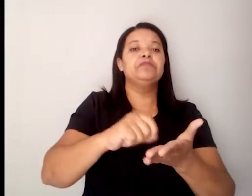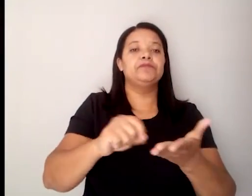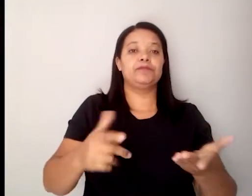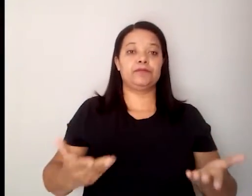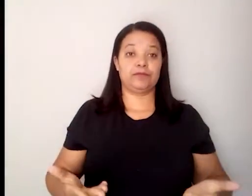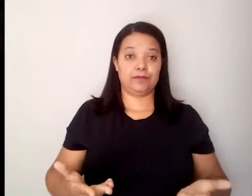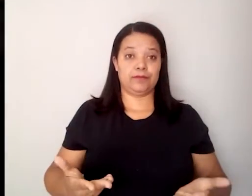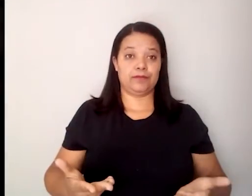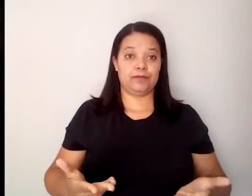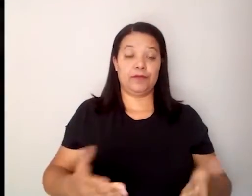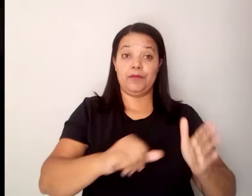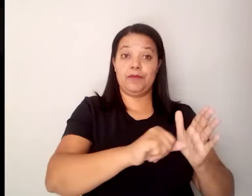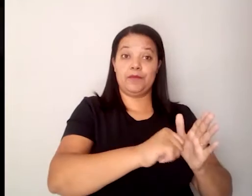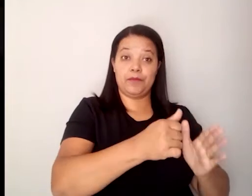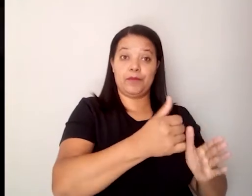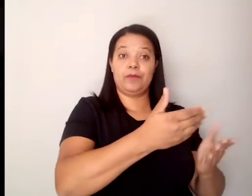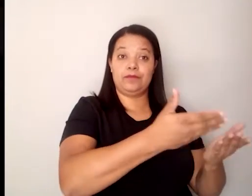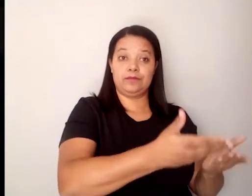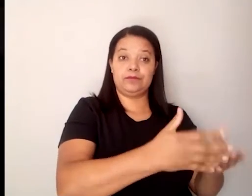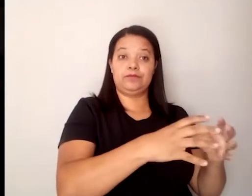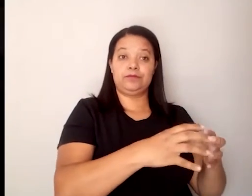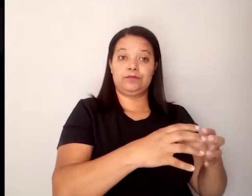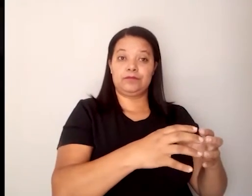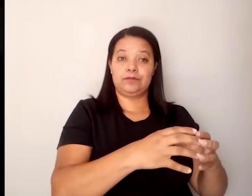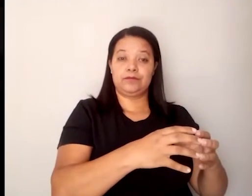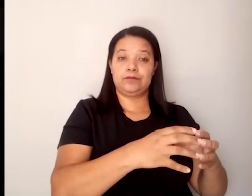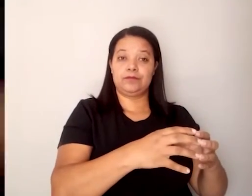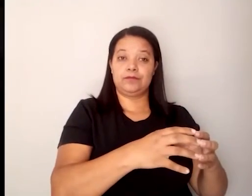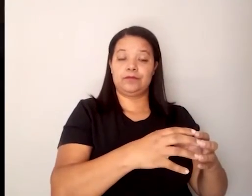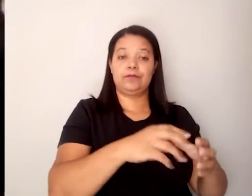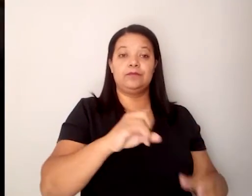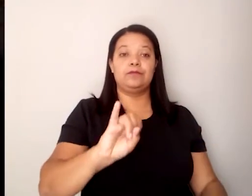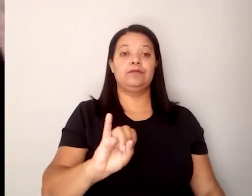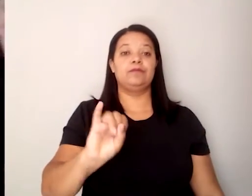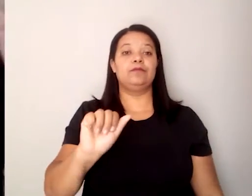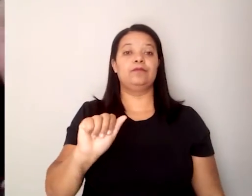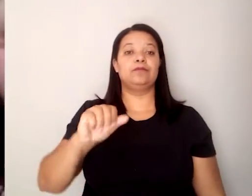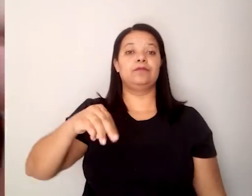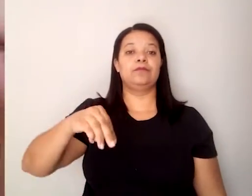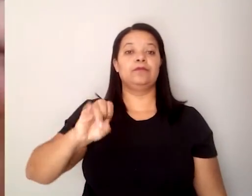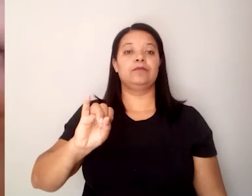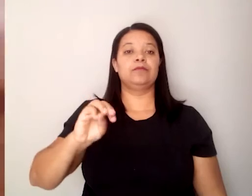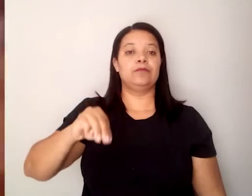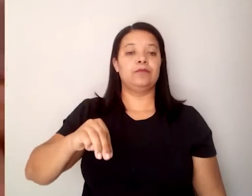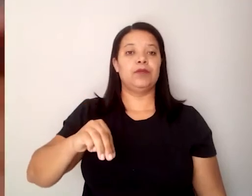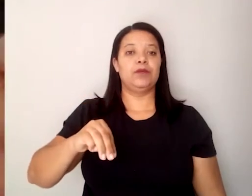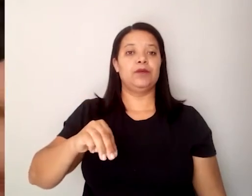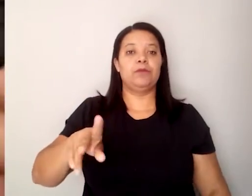Primeiro são os Yamin, os Yamin que são, entre aspas, os donos de cada